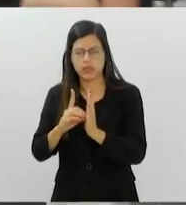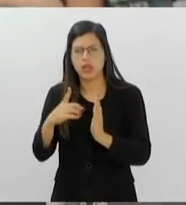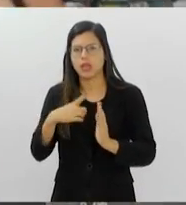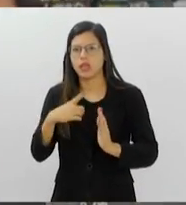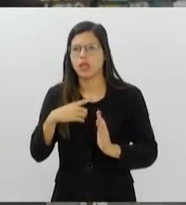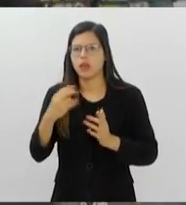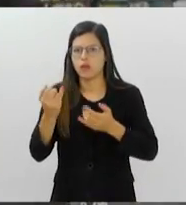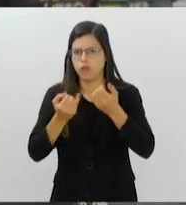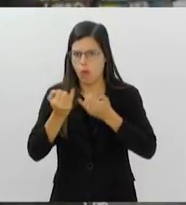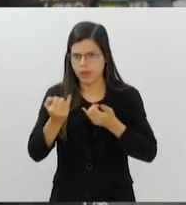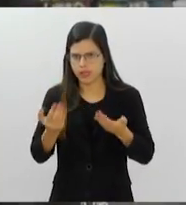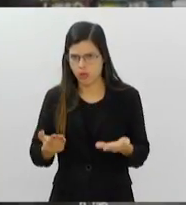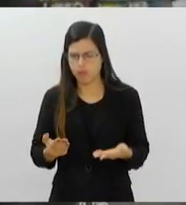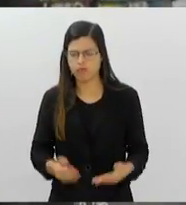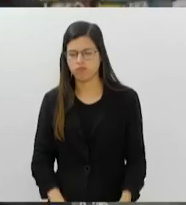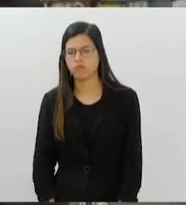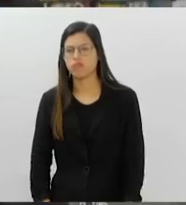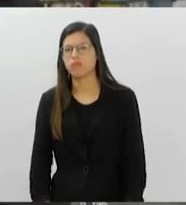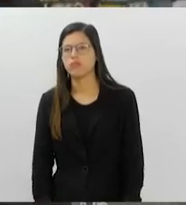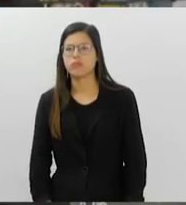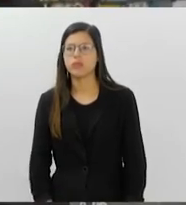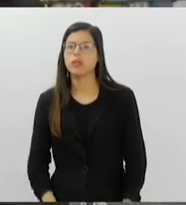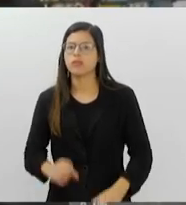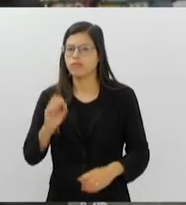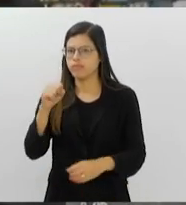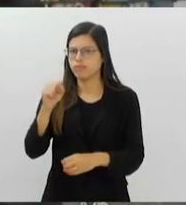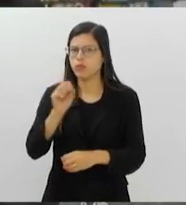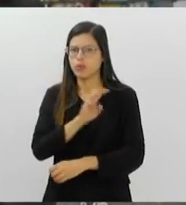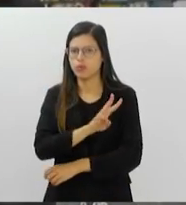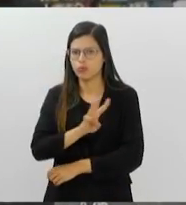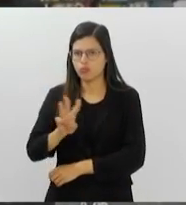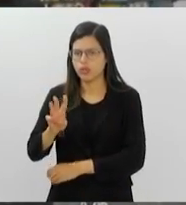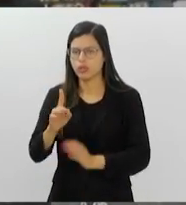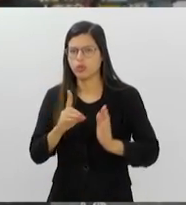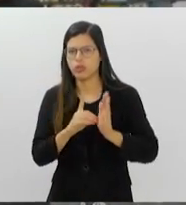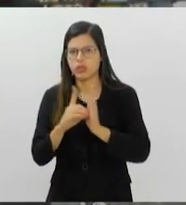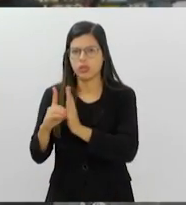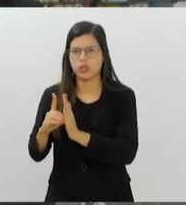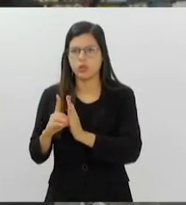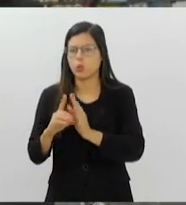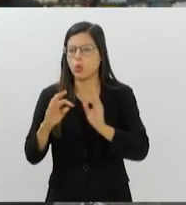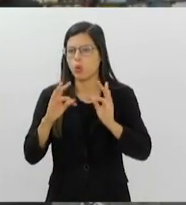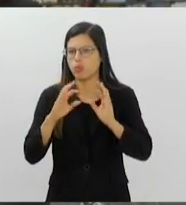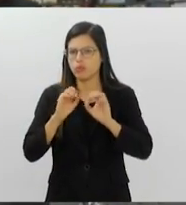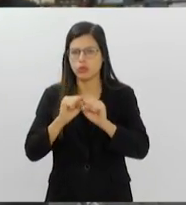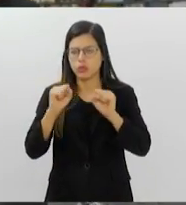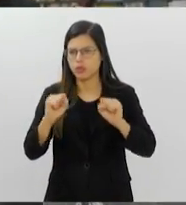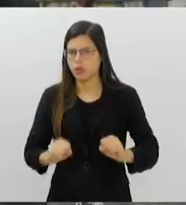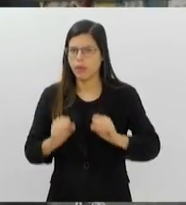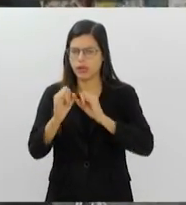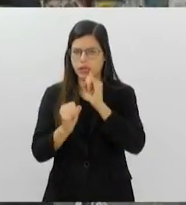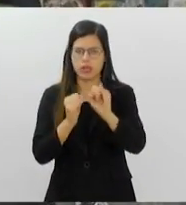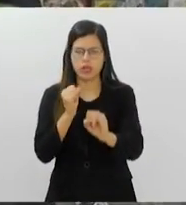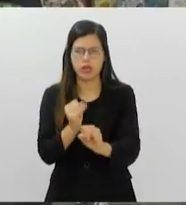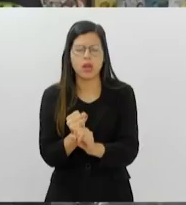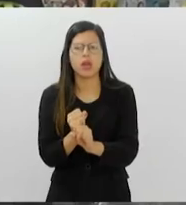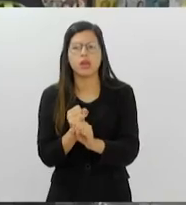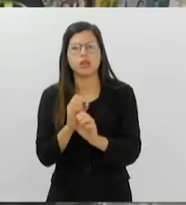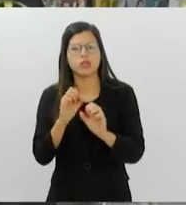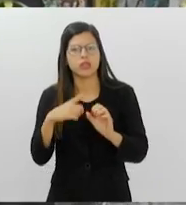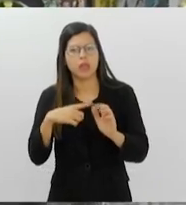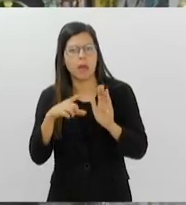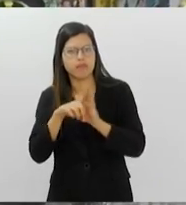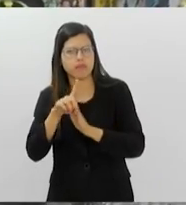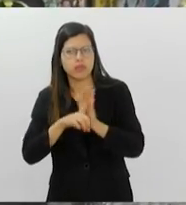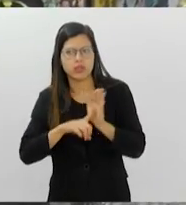respeito dessa nova carteira? Isso, basta entrar no site do Detran, o sistema está totalmente online, tem várias formas de você pesquisar, até pelo